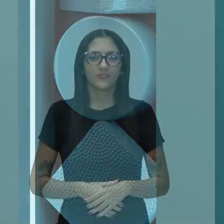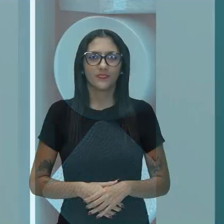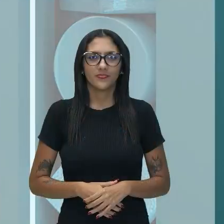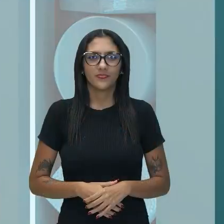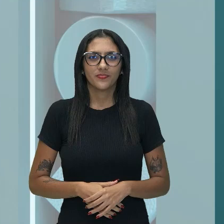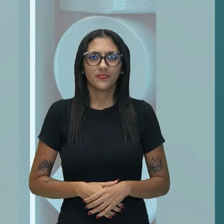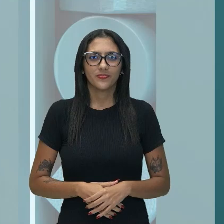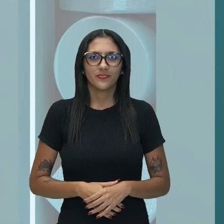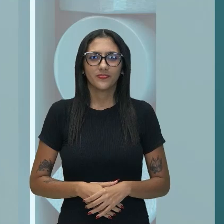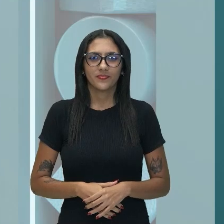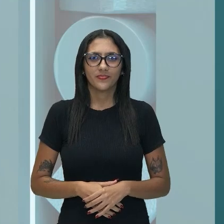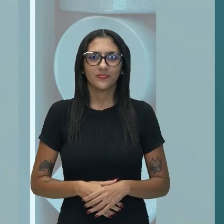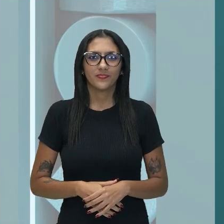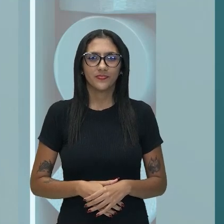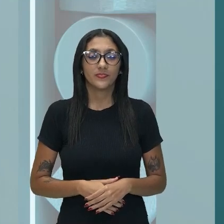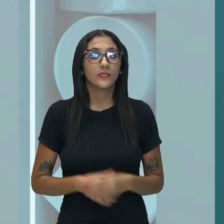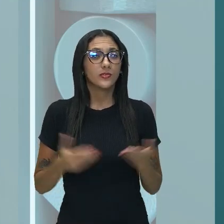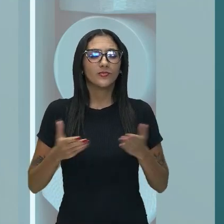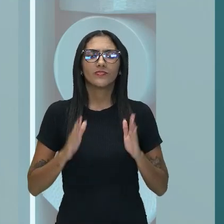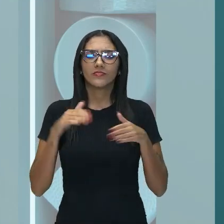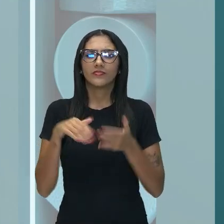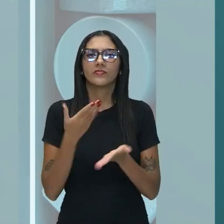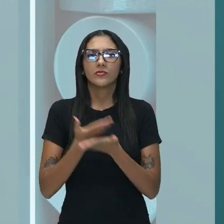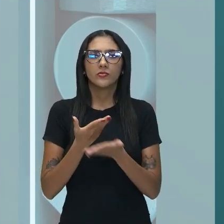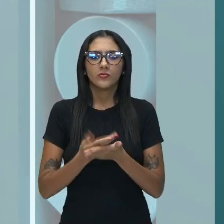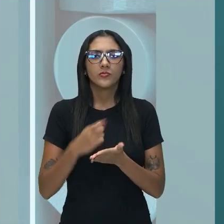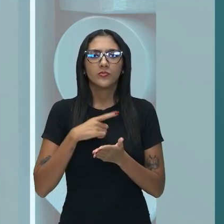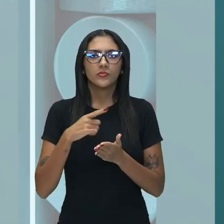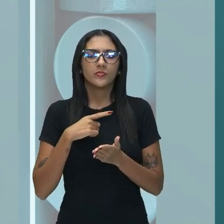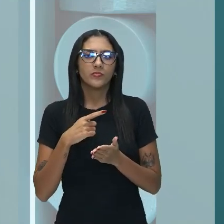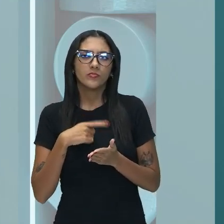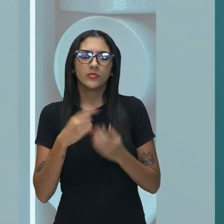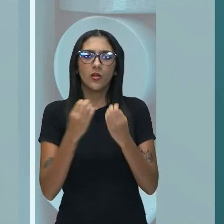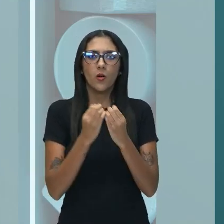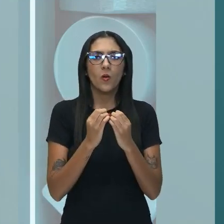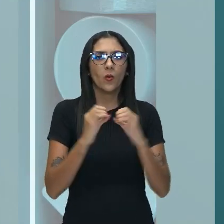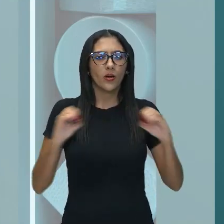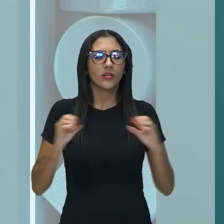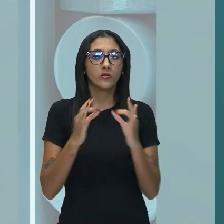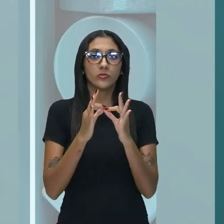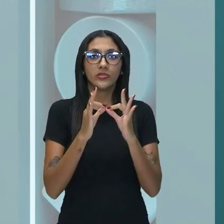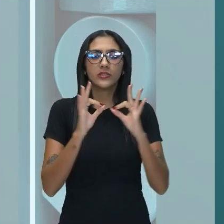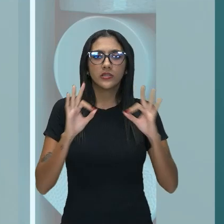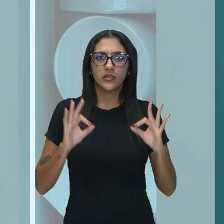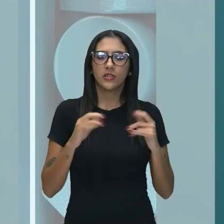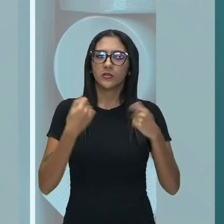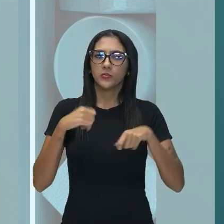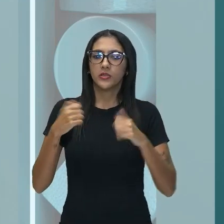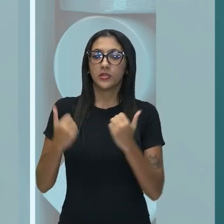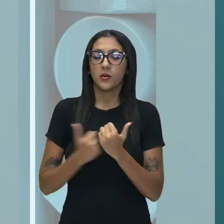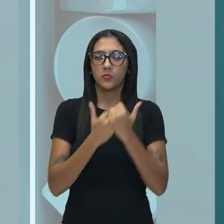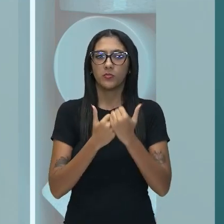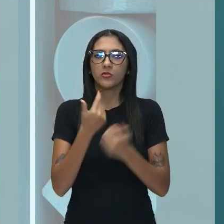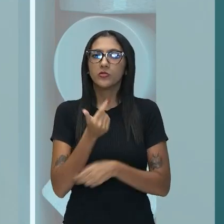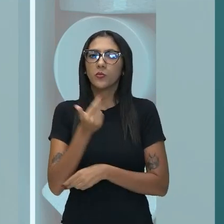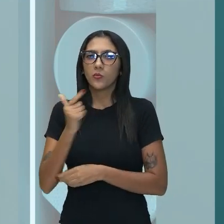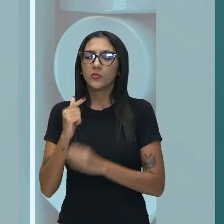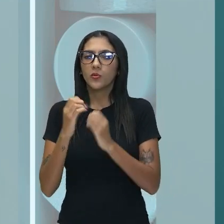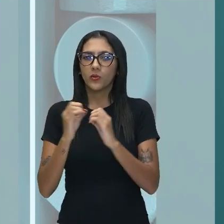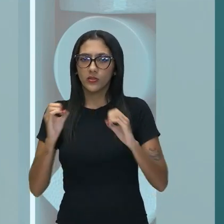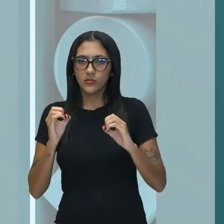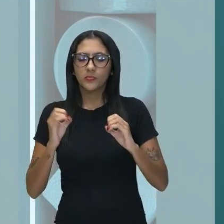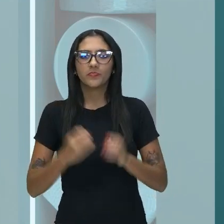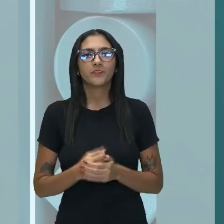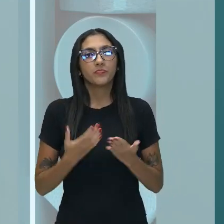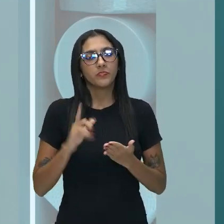Estamos estudando as orações que possuem dependência sintática de outra oração. Então, esse período é um período